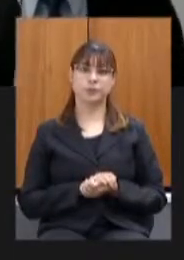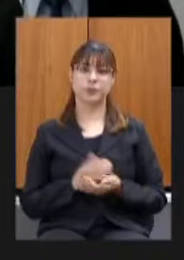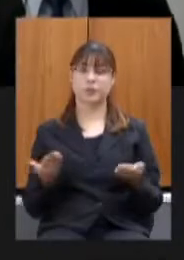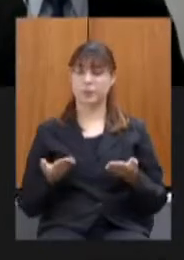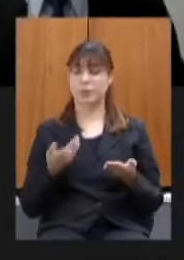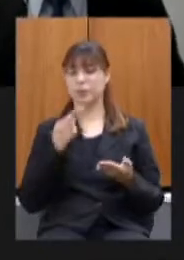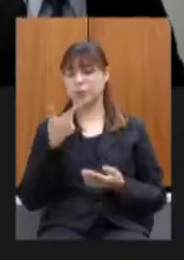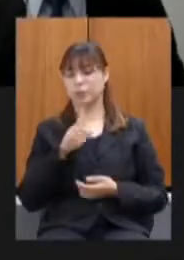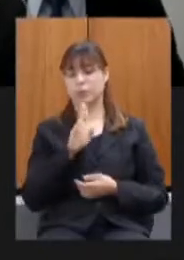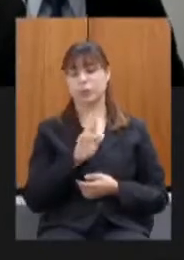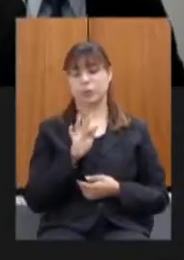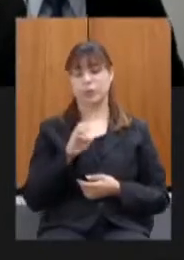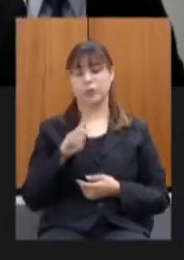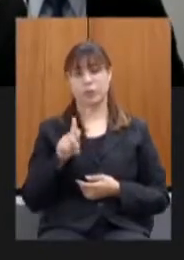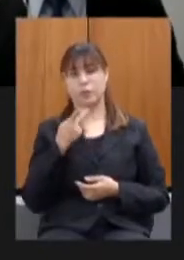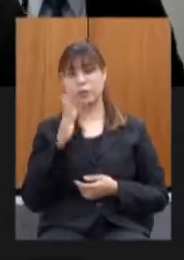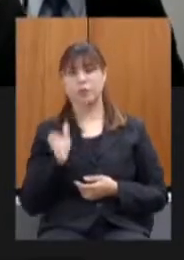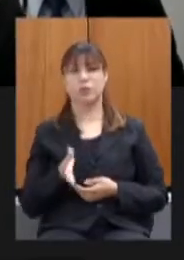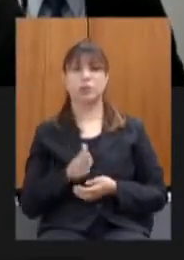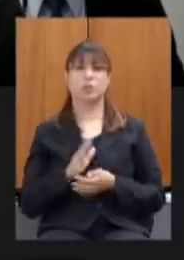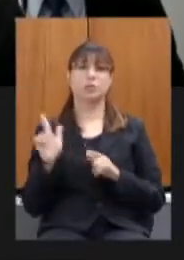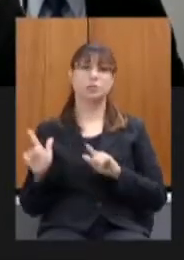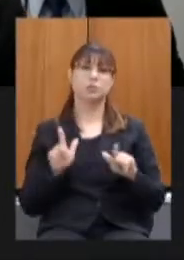ofengue podemos passar por favor